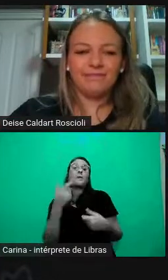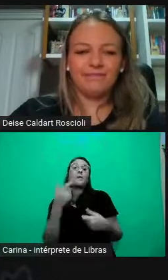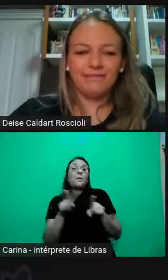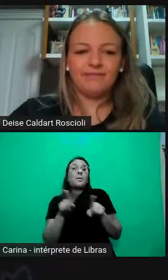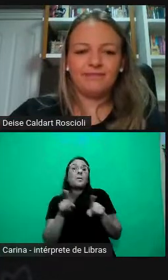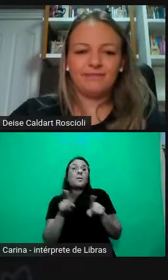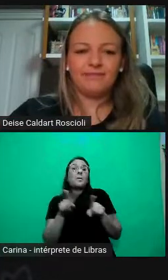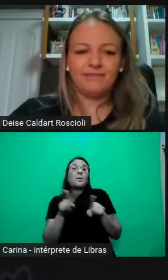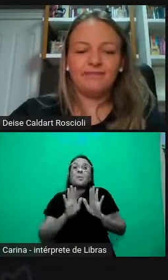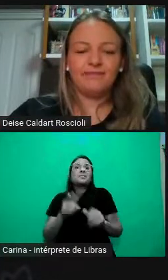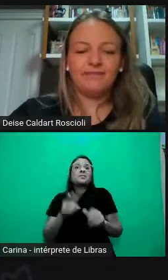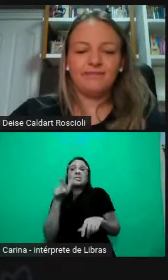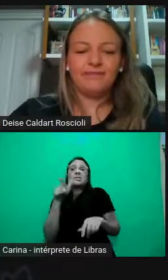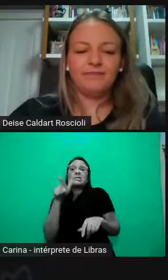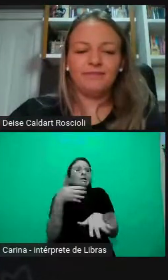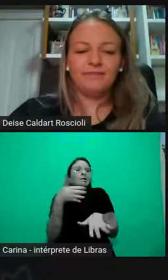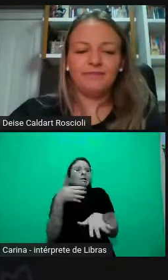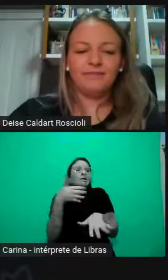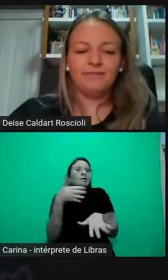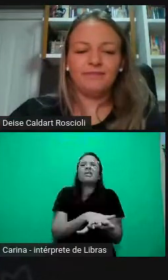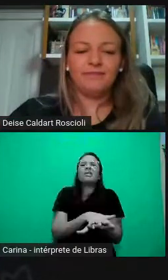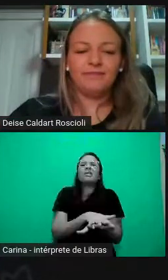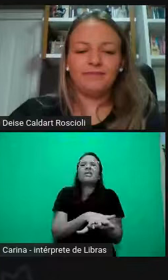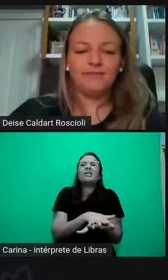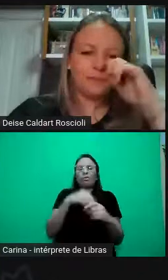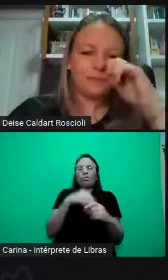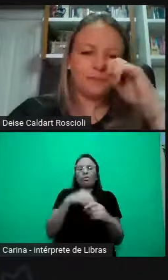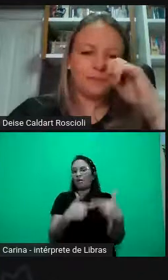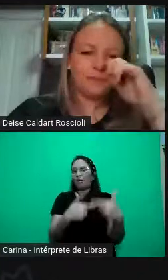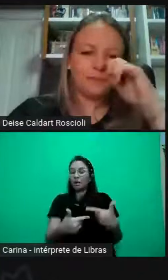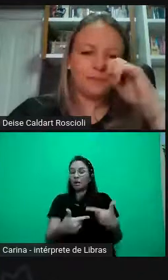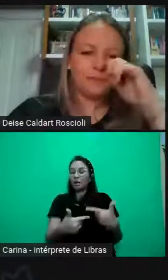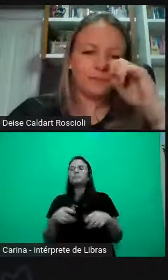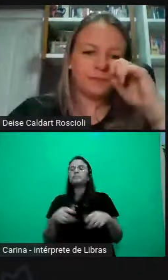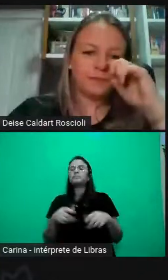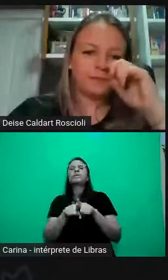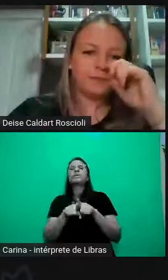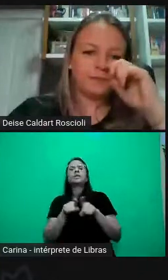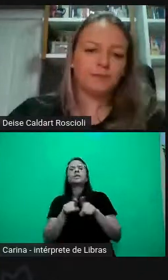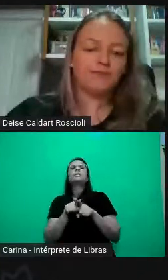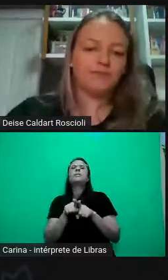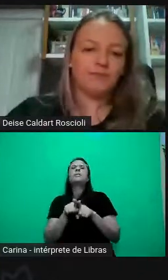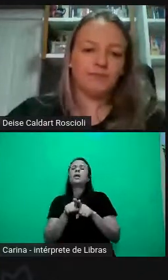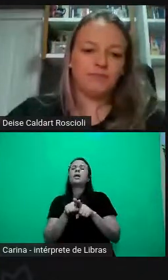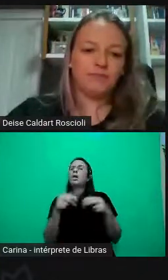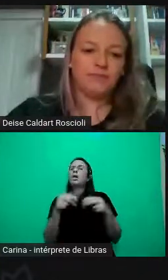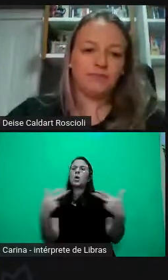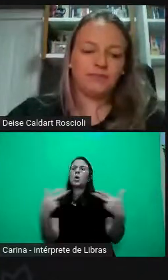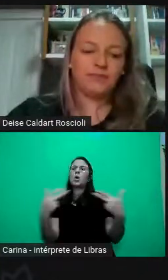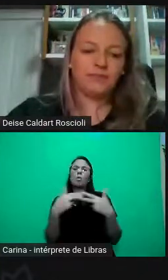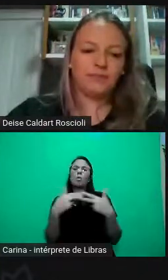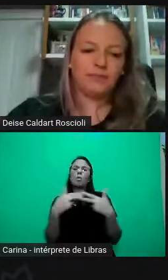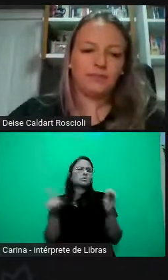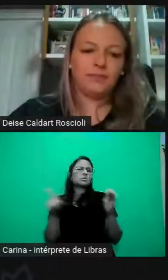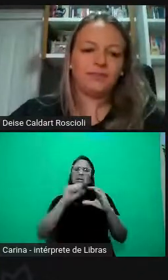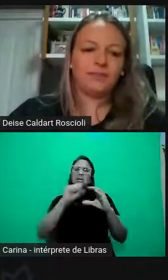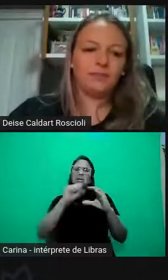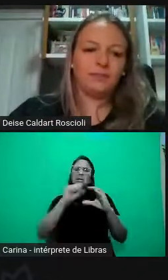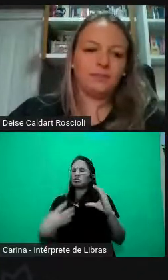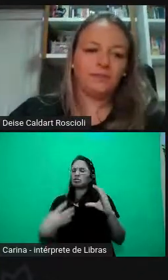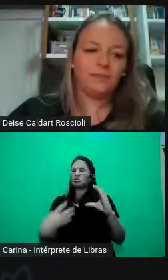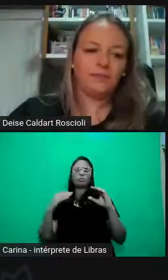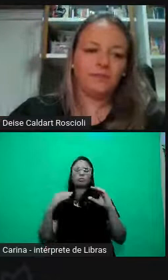no processo de trabalho. E também aspectos comportamentais e culturais, que é basicamente nós, enquanto